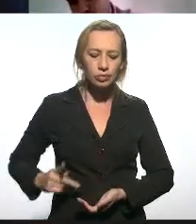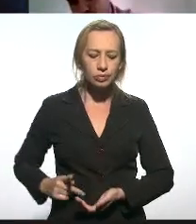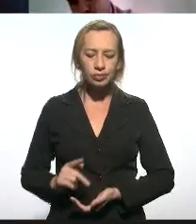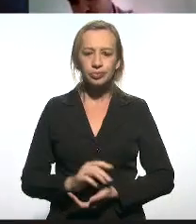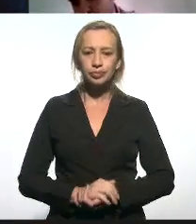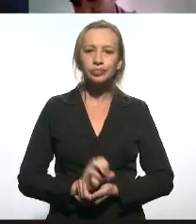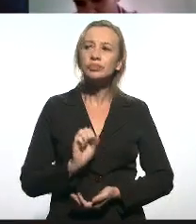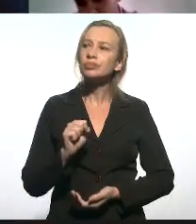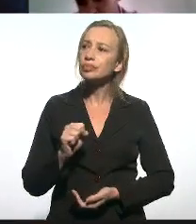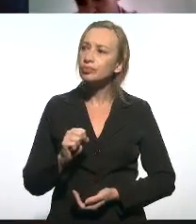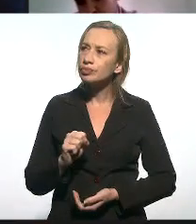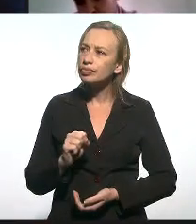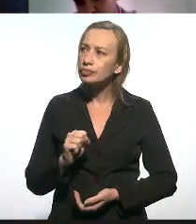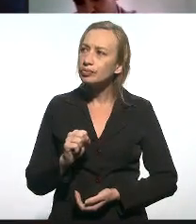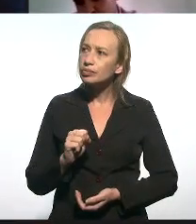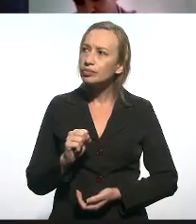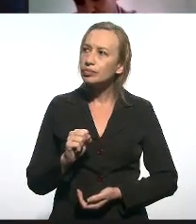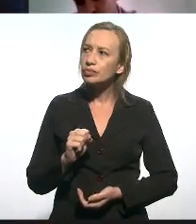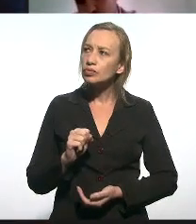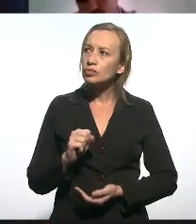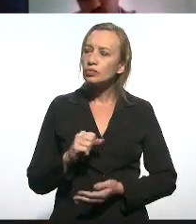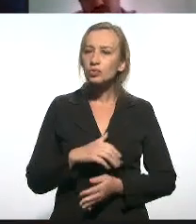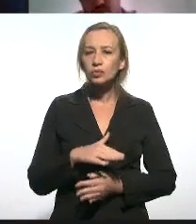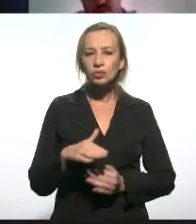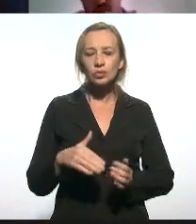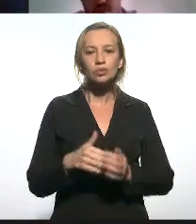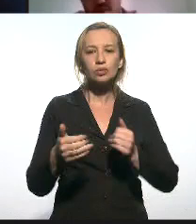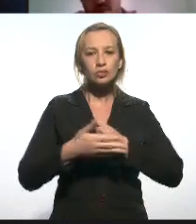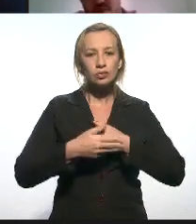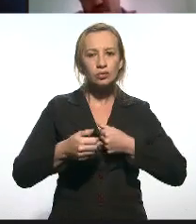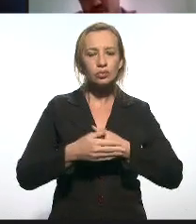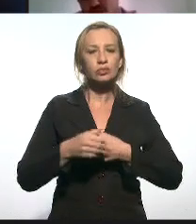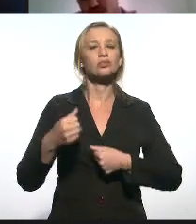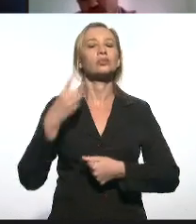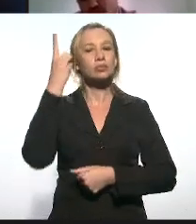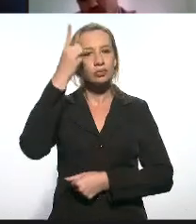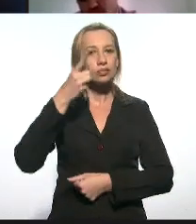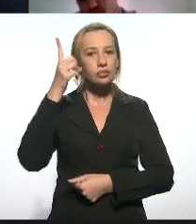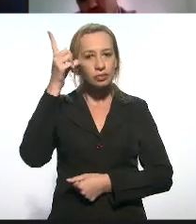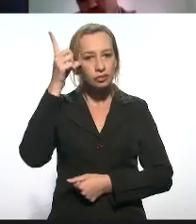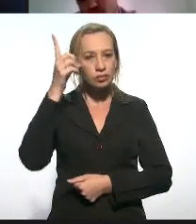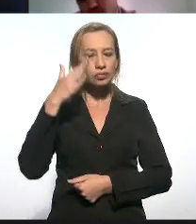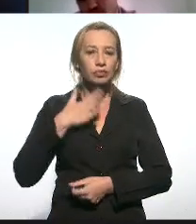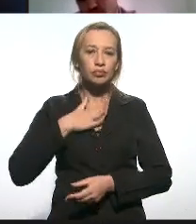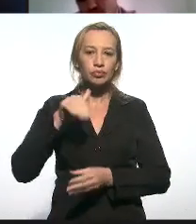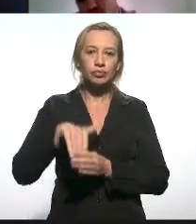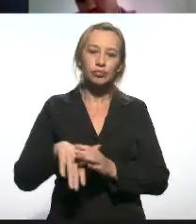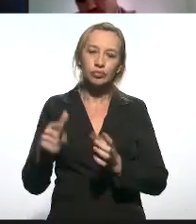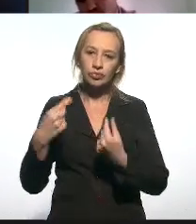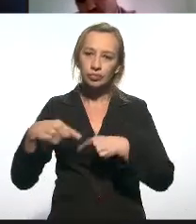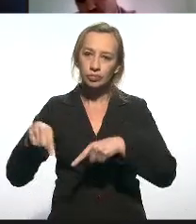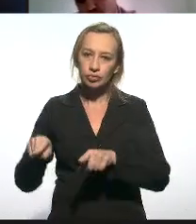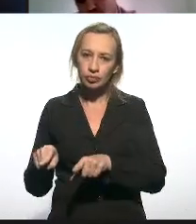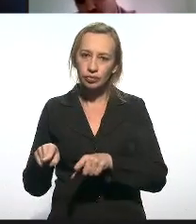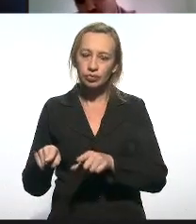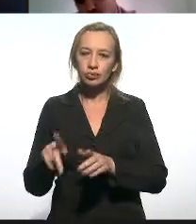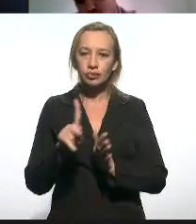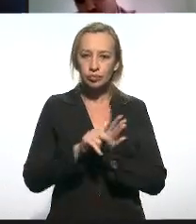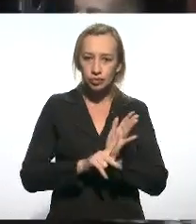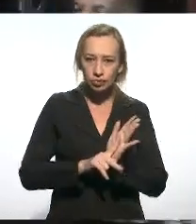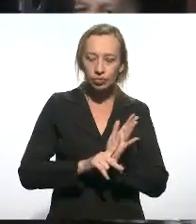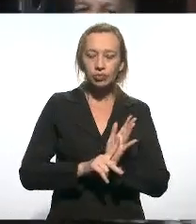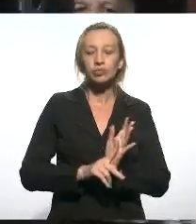em pese toda a consideração que tenho pela deputada Lucinha, mas meu voto é contrário quanto a este projeto.